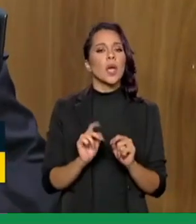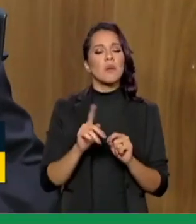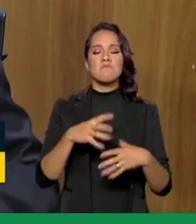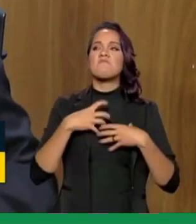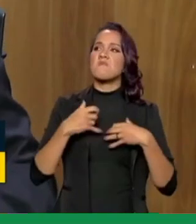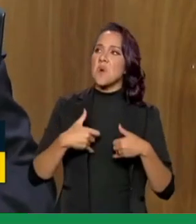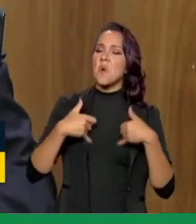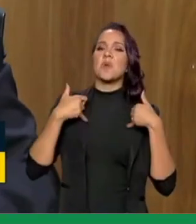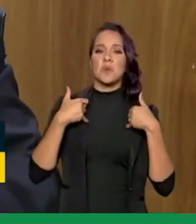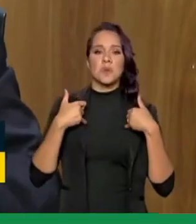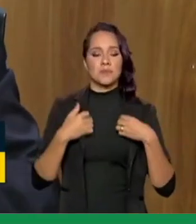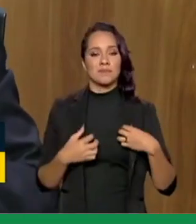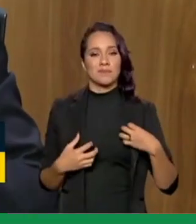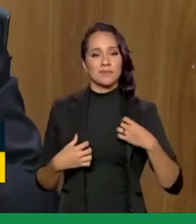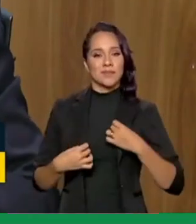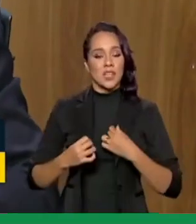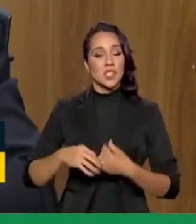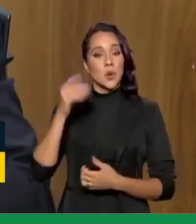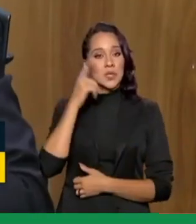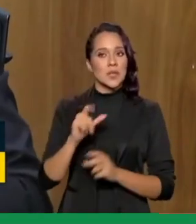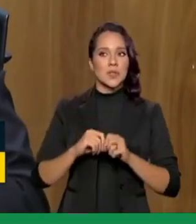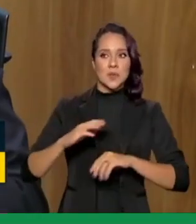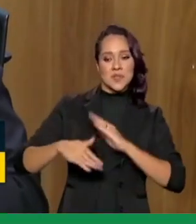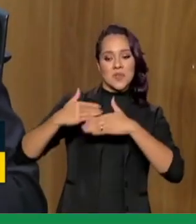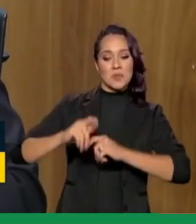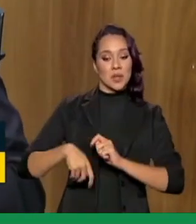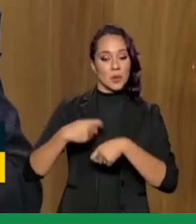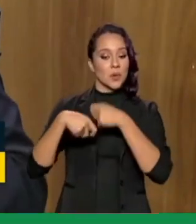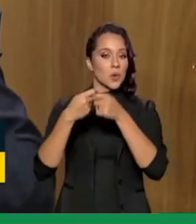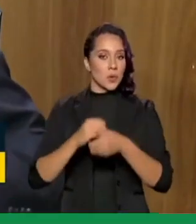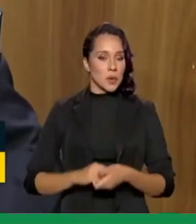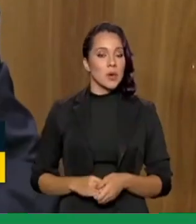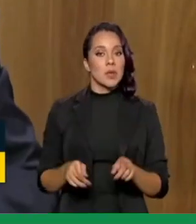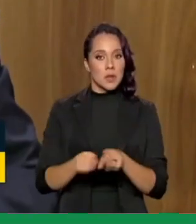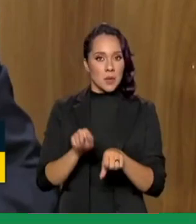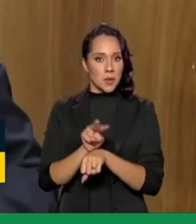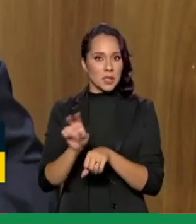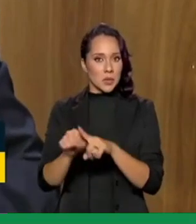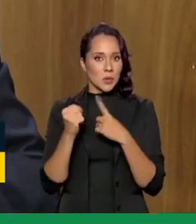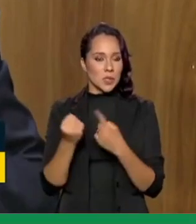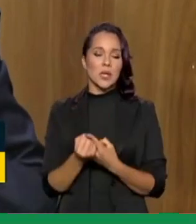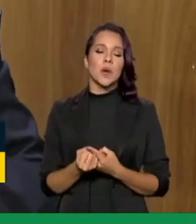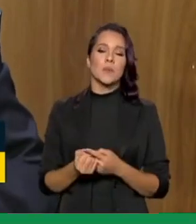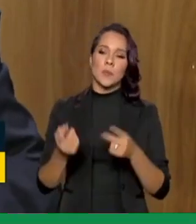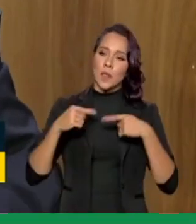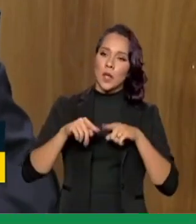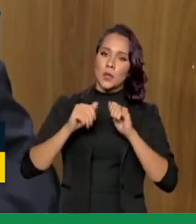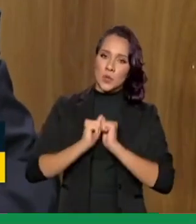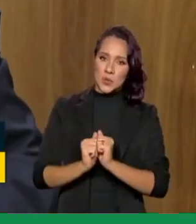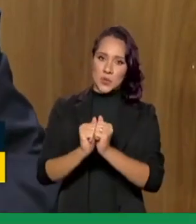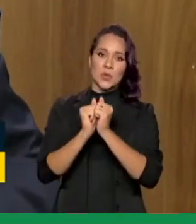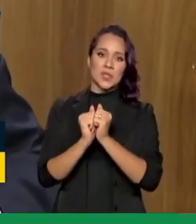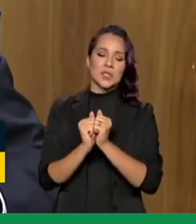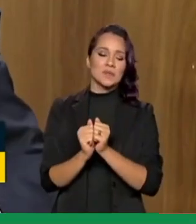se orgulhar a gente está conseguindo fazer um desenvolvimento econômico e uma proteção social andarem lado a lado